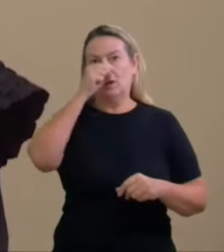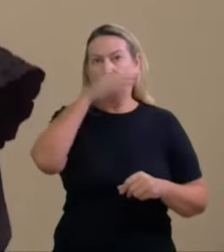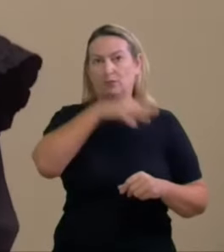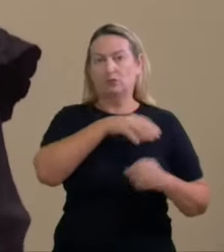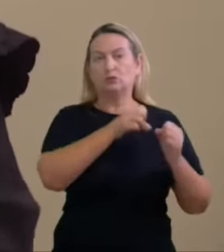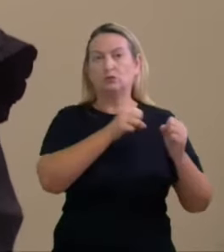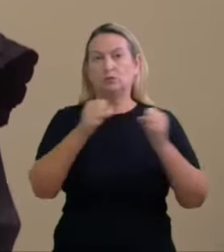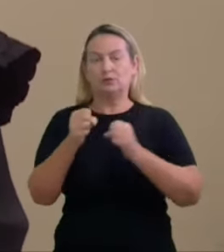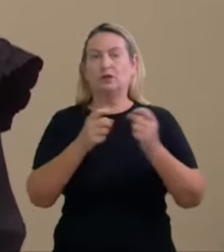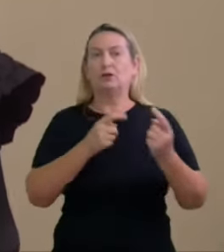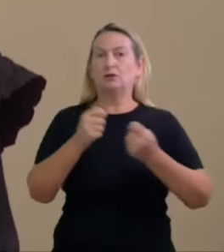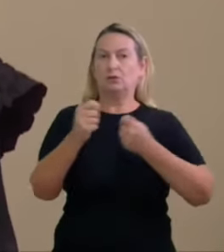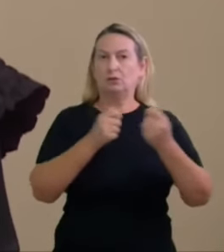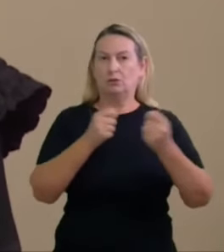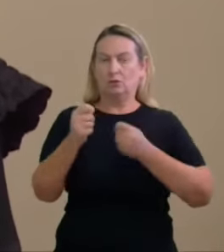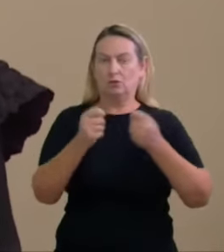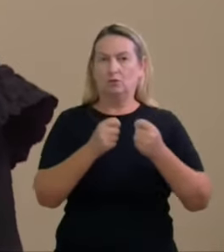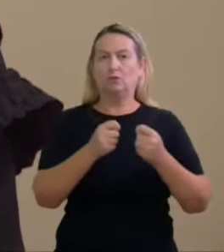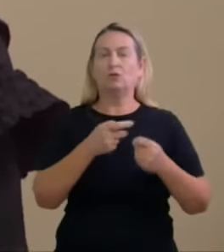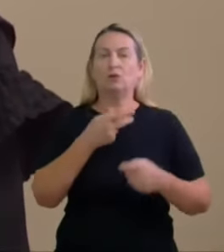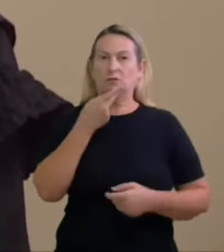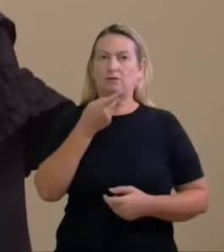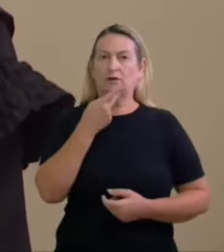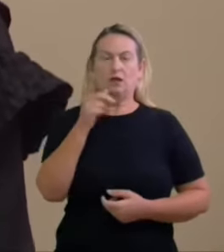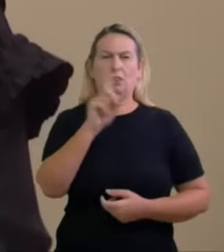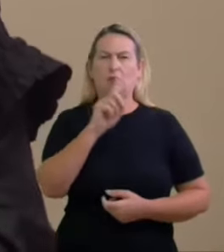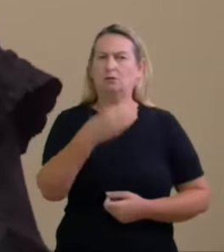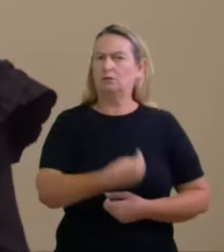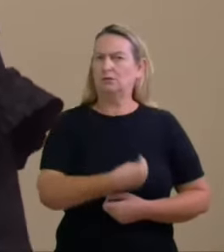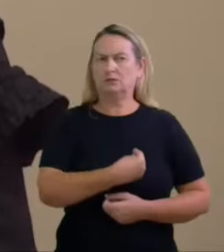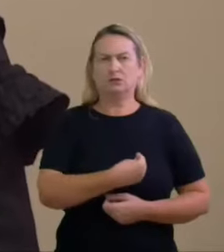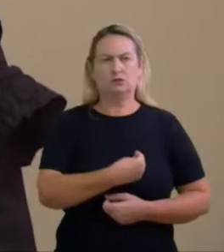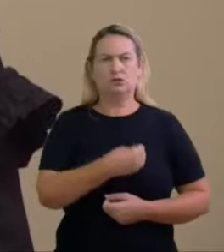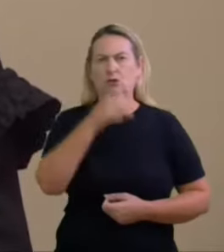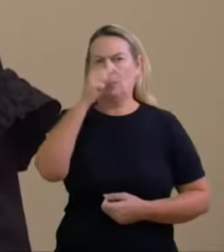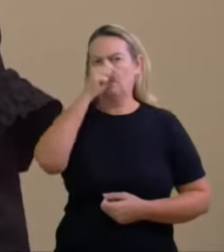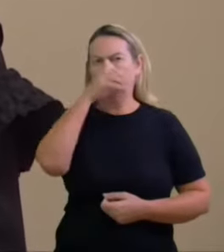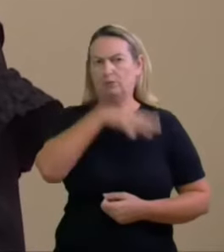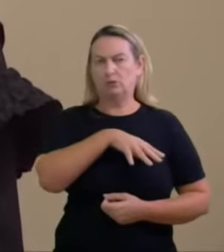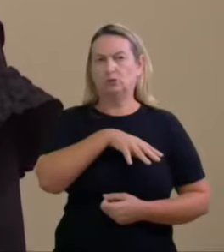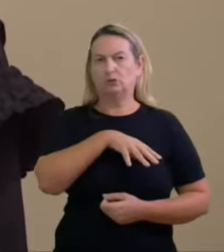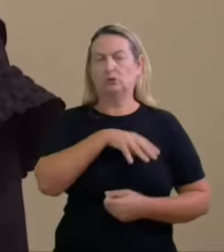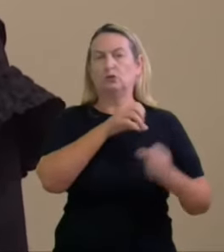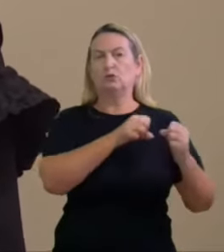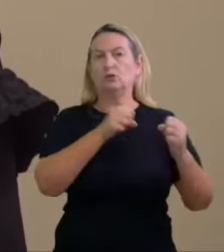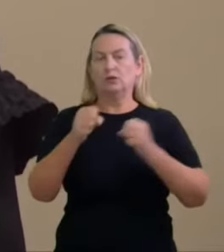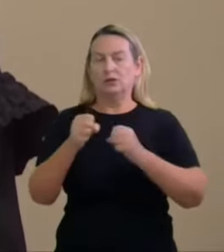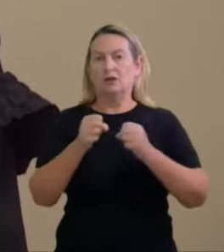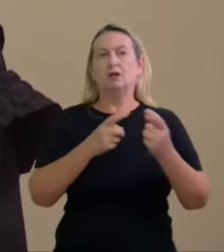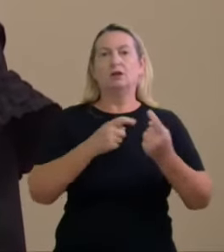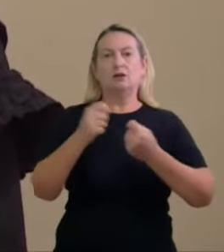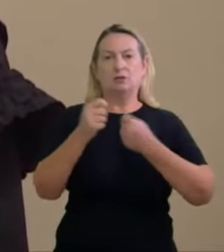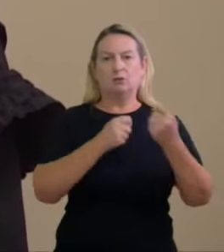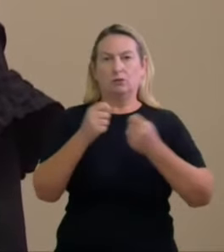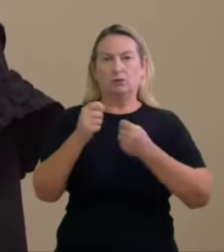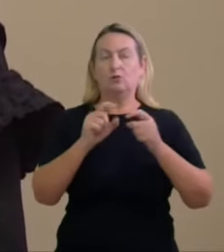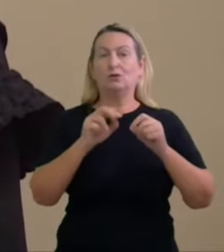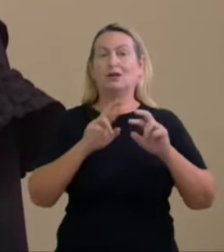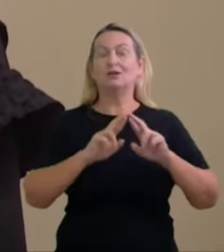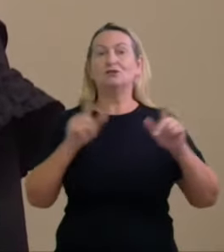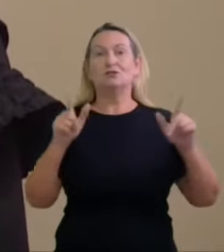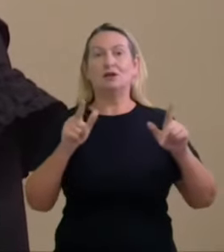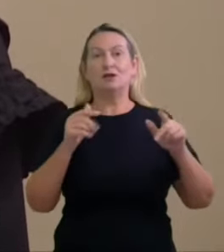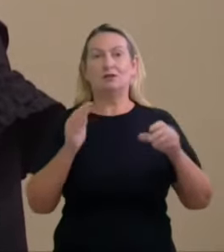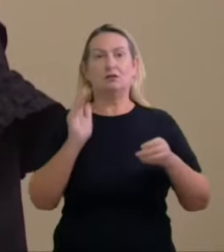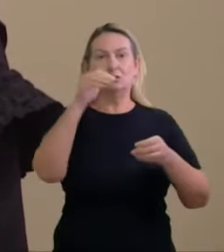também concluí que inexistiu o abuso do poder econômico então por esse critério que eu adotei uma das diferenças entre o voto do relator